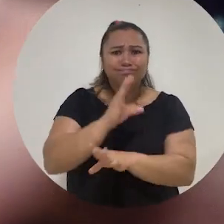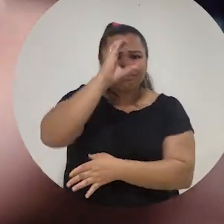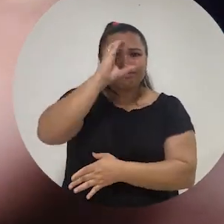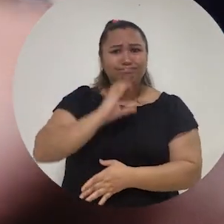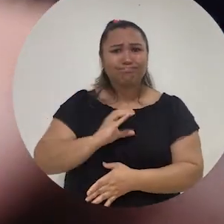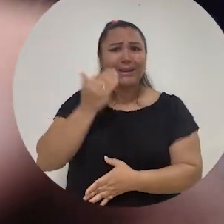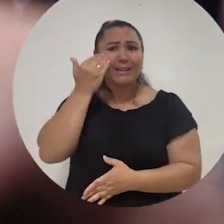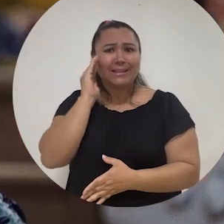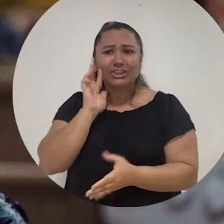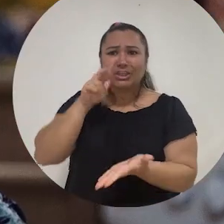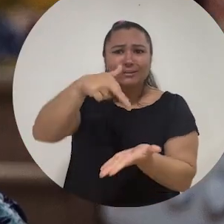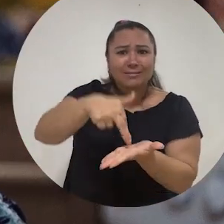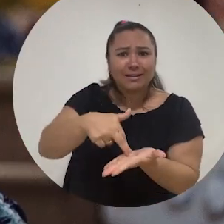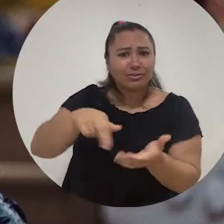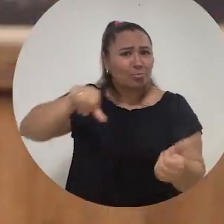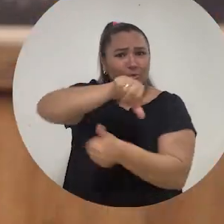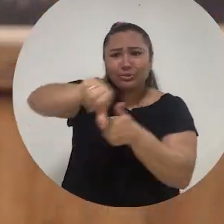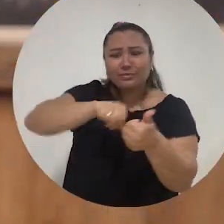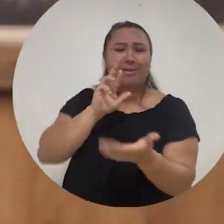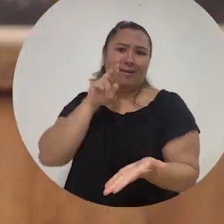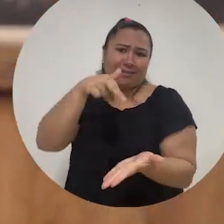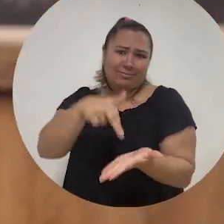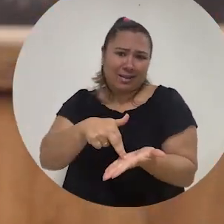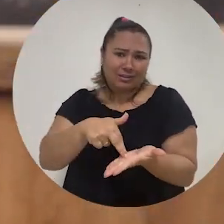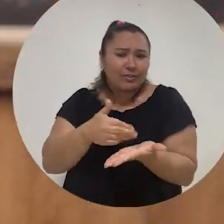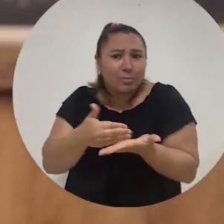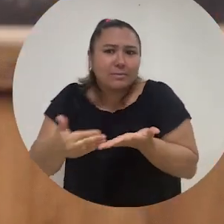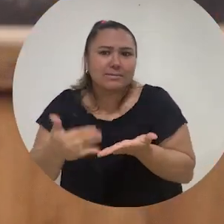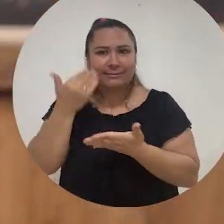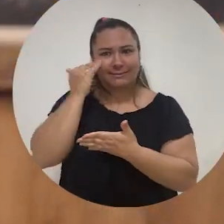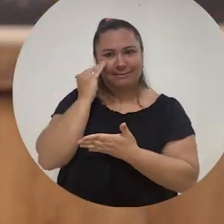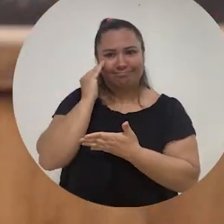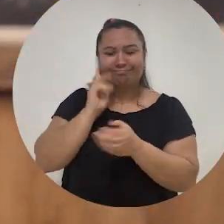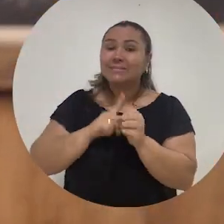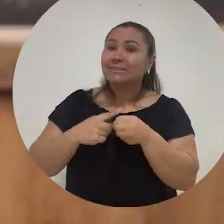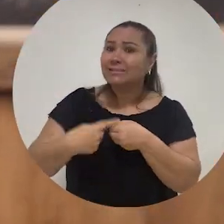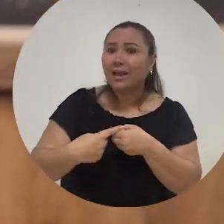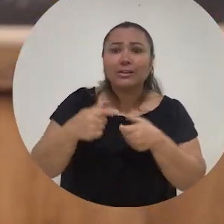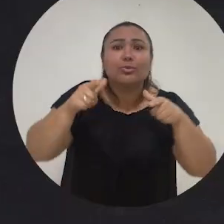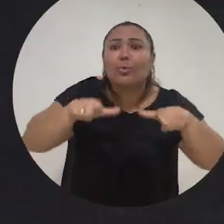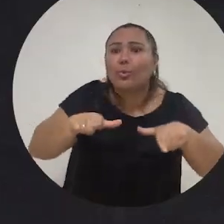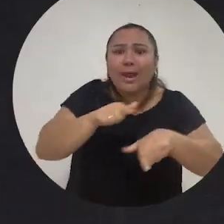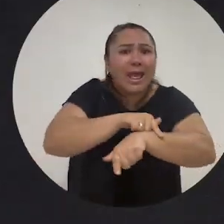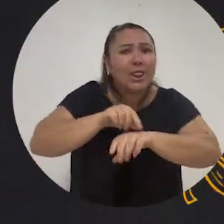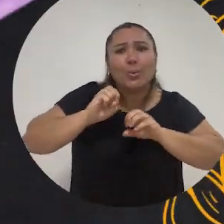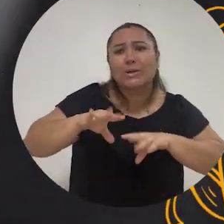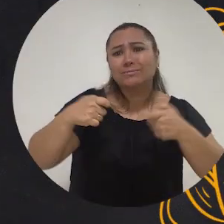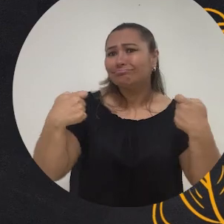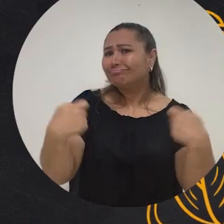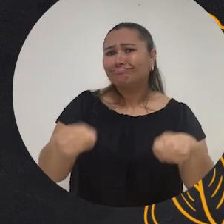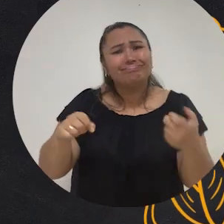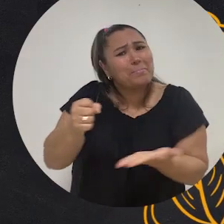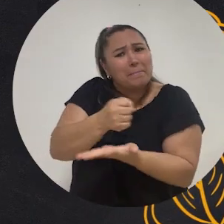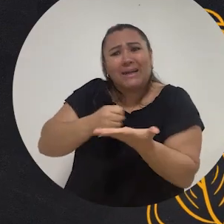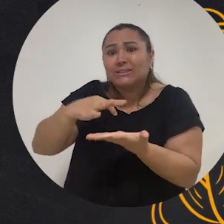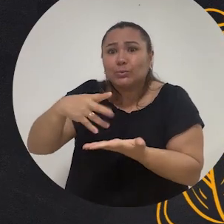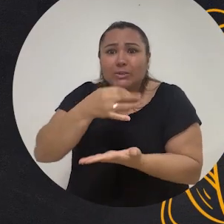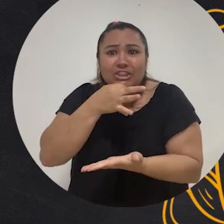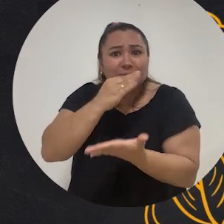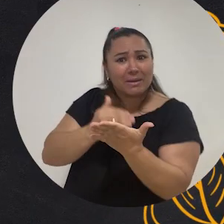modificador da realidade que ele vai começar a entender. Uma cidade onde a educação seja a base de tudo. Caxias pra frente!